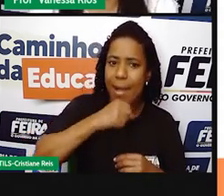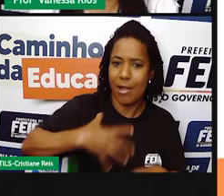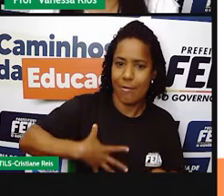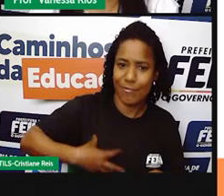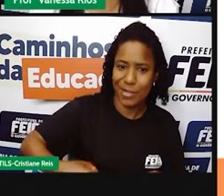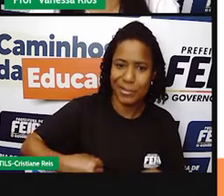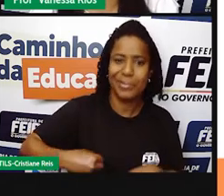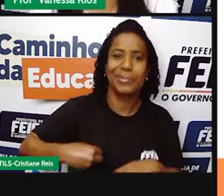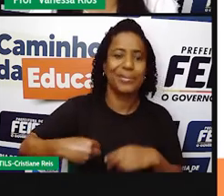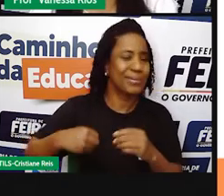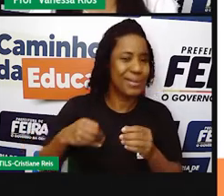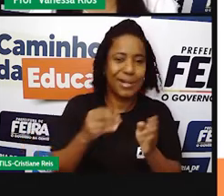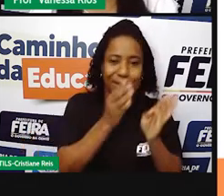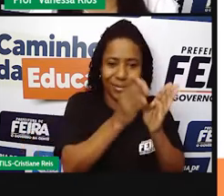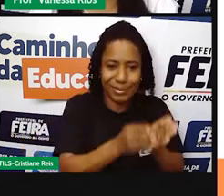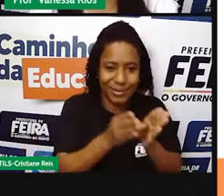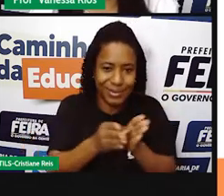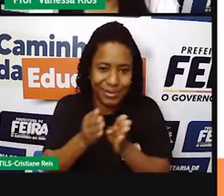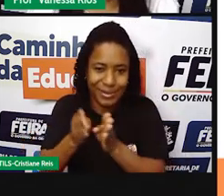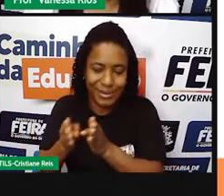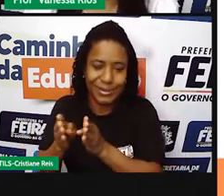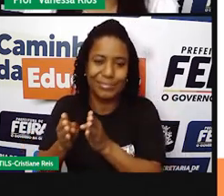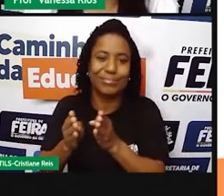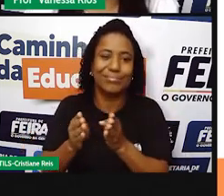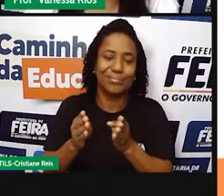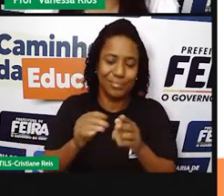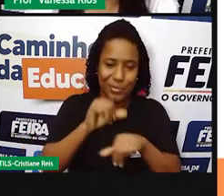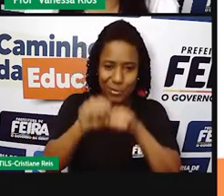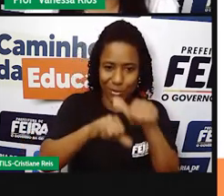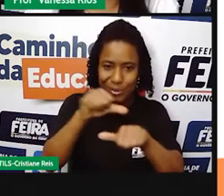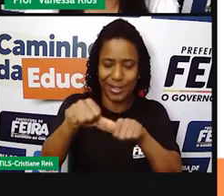familiar, quando se pensa em organização familiar.